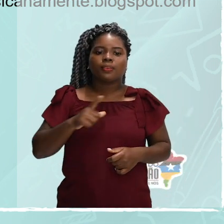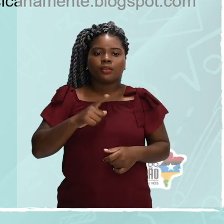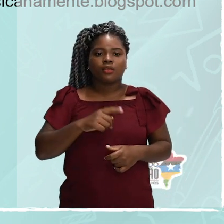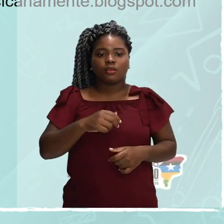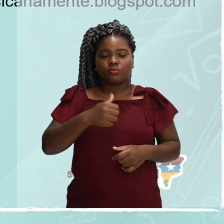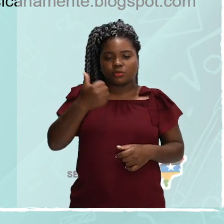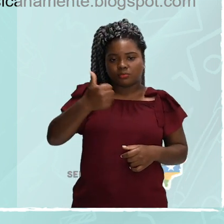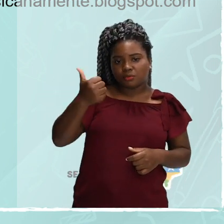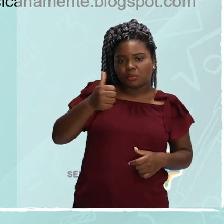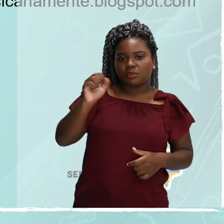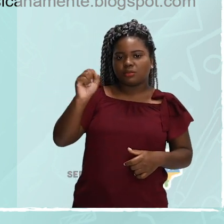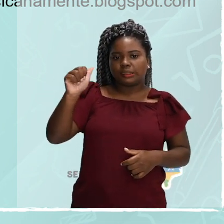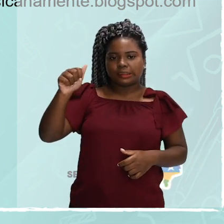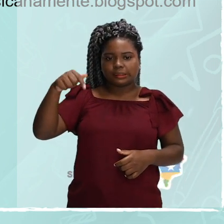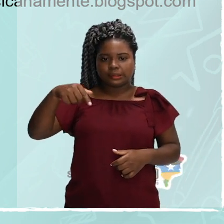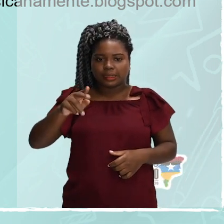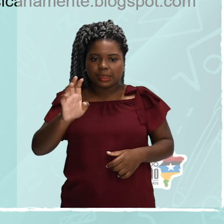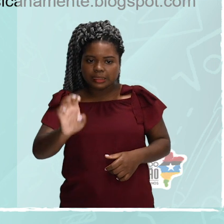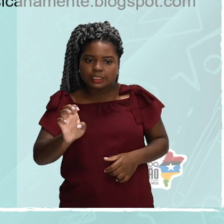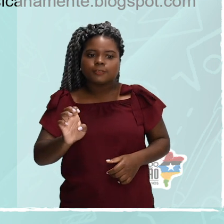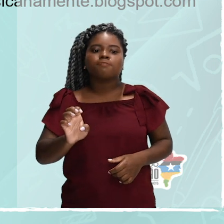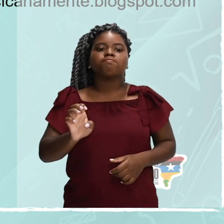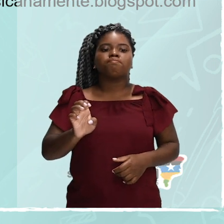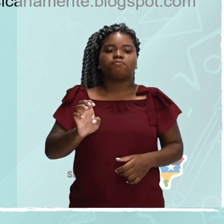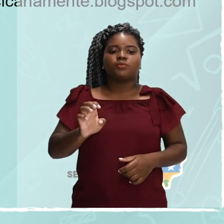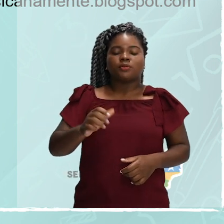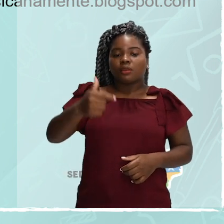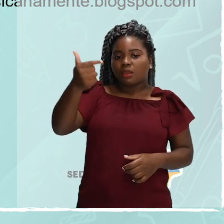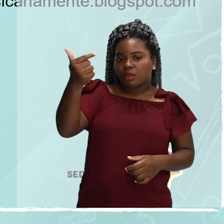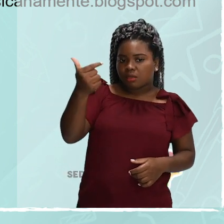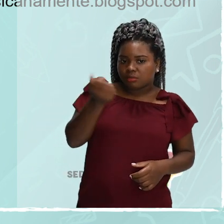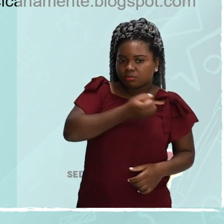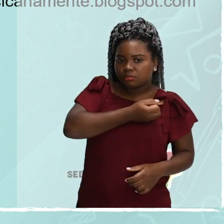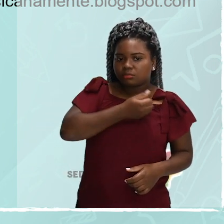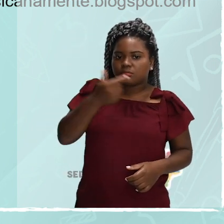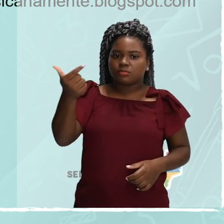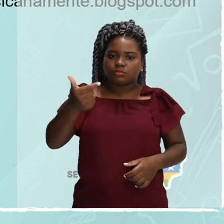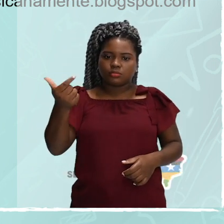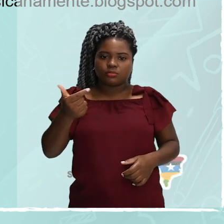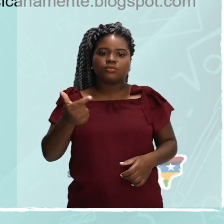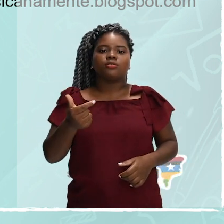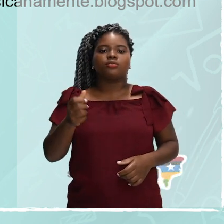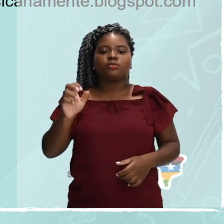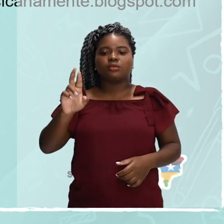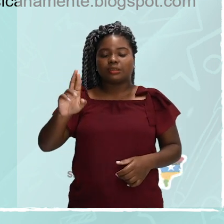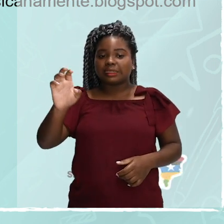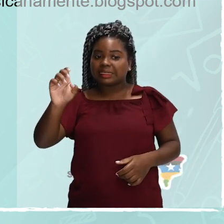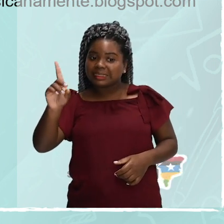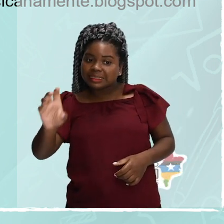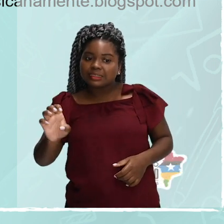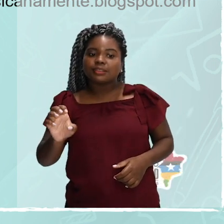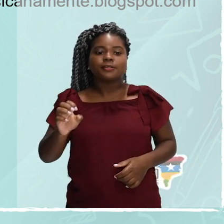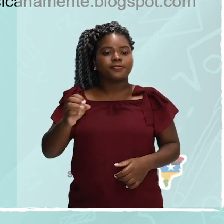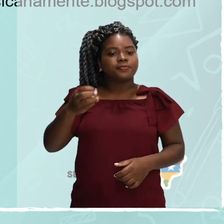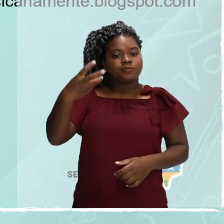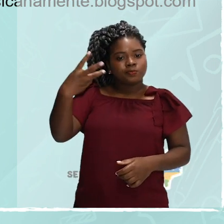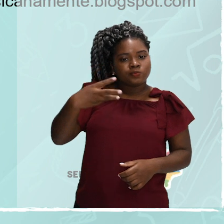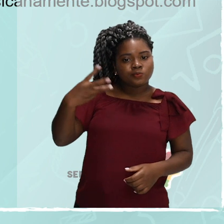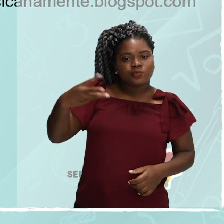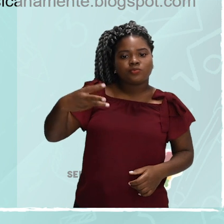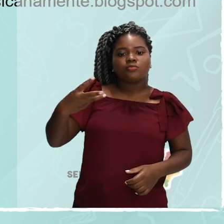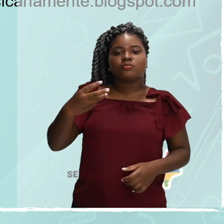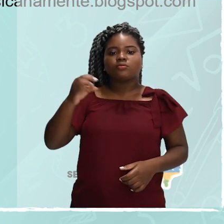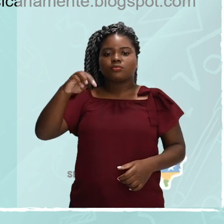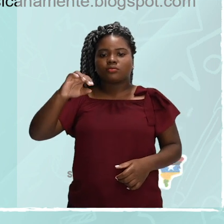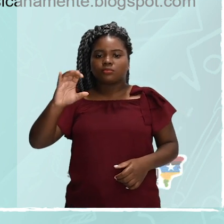saque. A posição de número 2 chama-se saída de rede. A posição de número 3 chama-se meio de rede. A posição de número